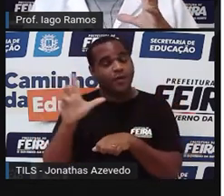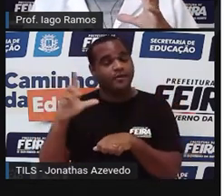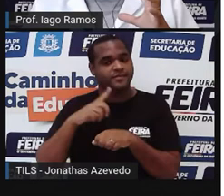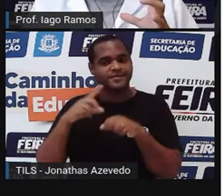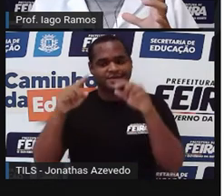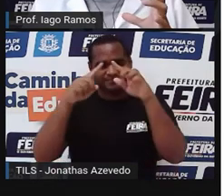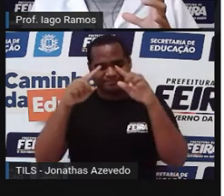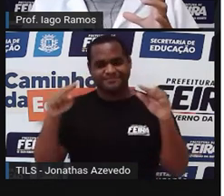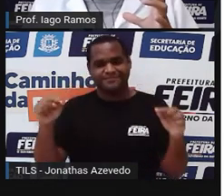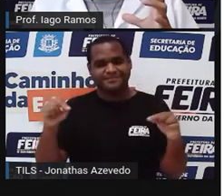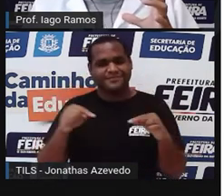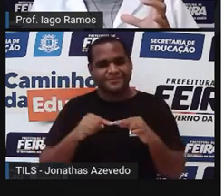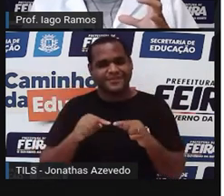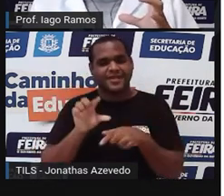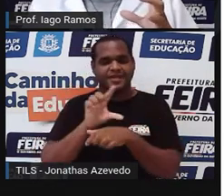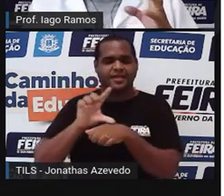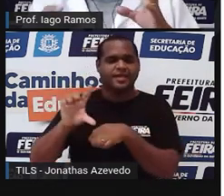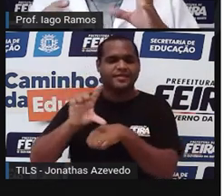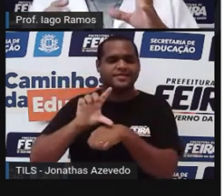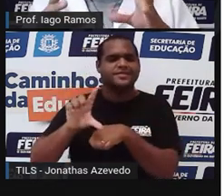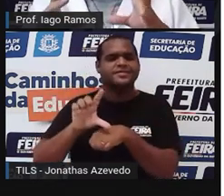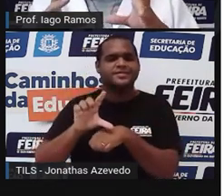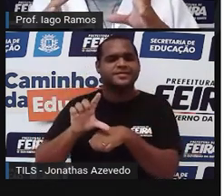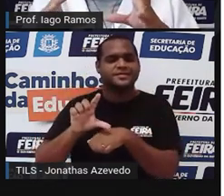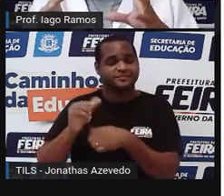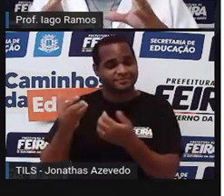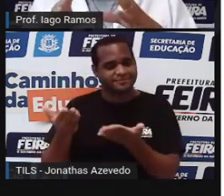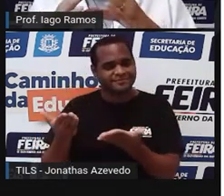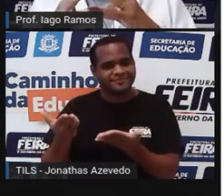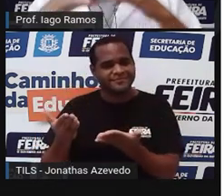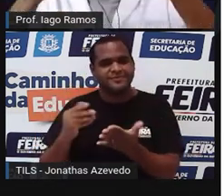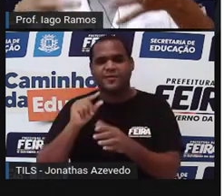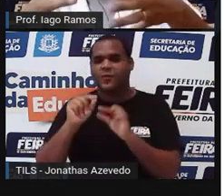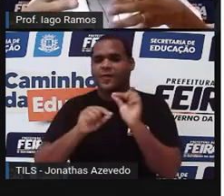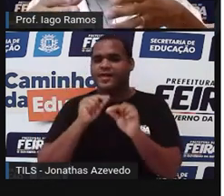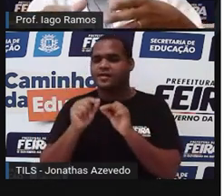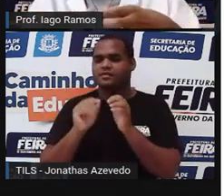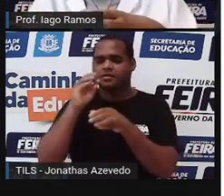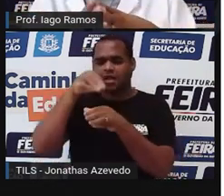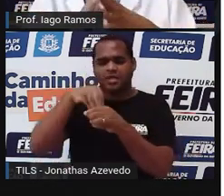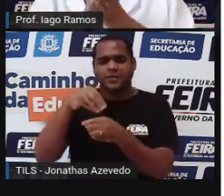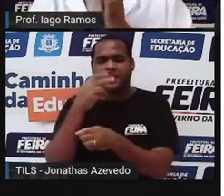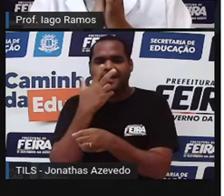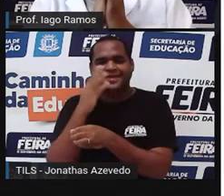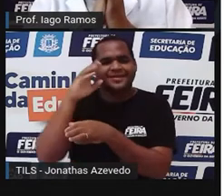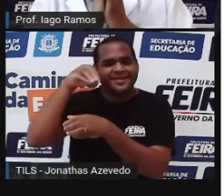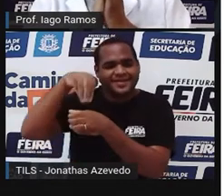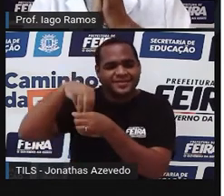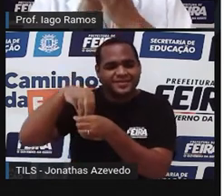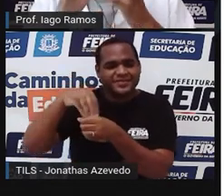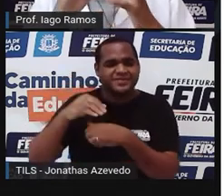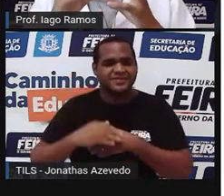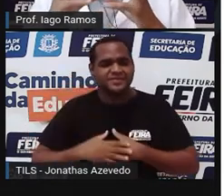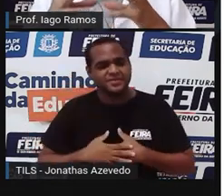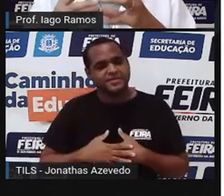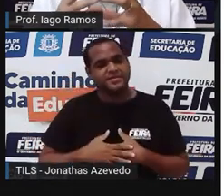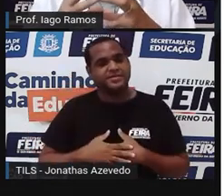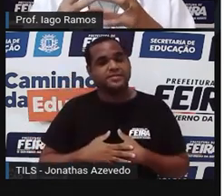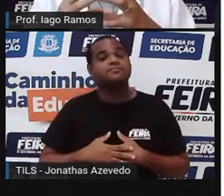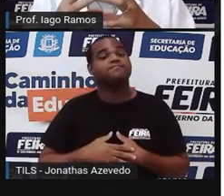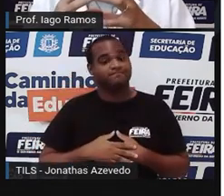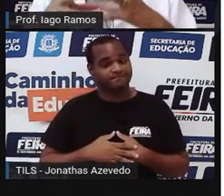está em lilás, né? É uma figura dentro de outra figura. É um